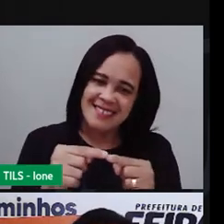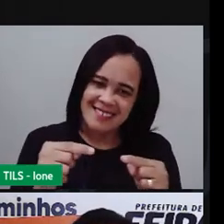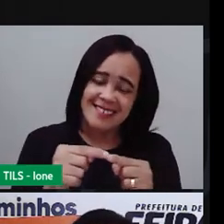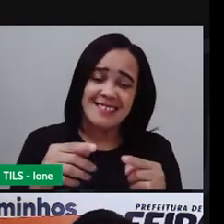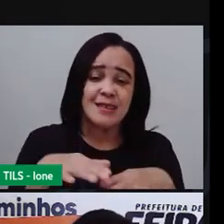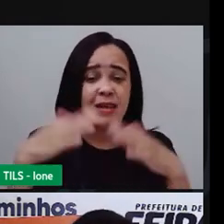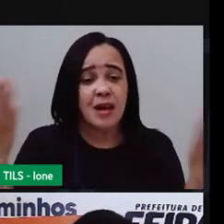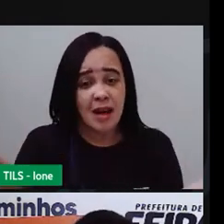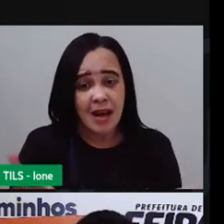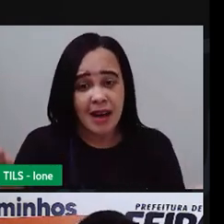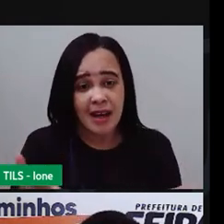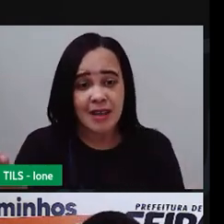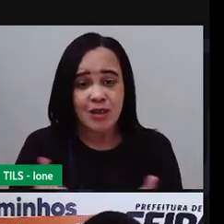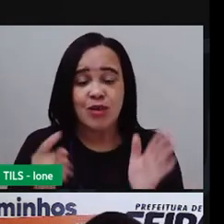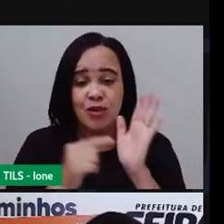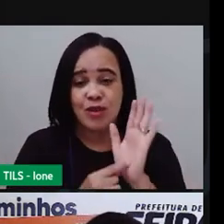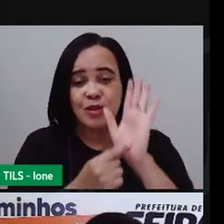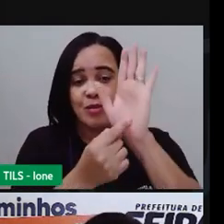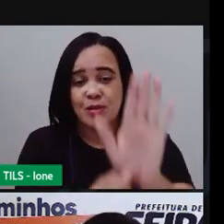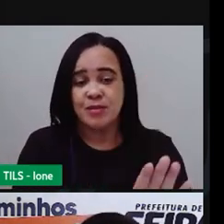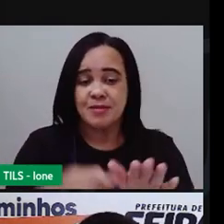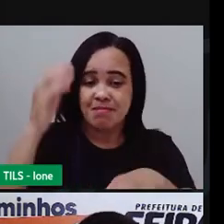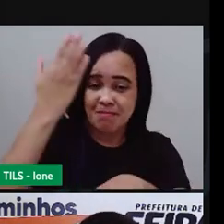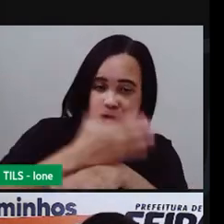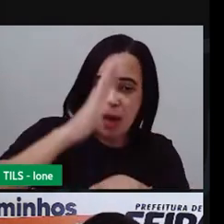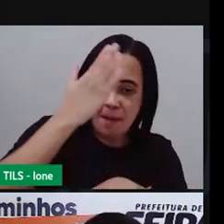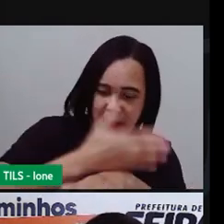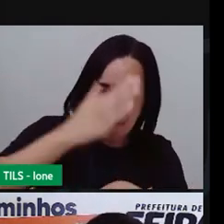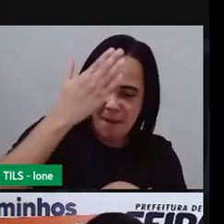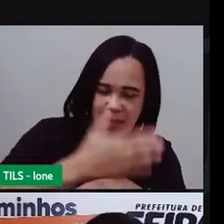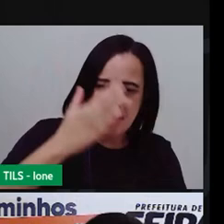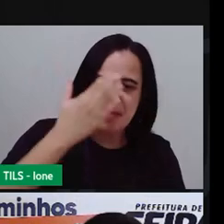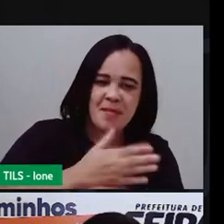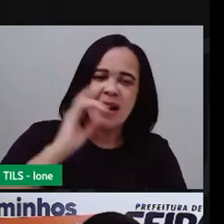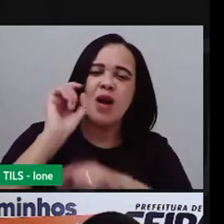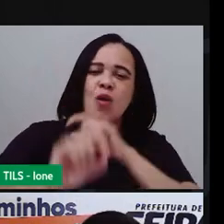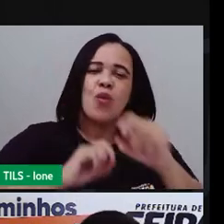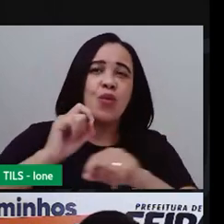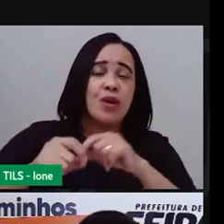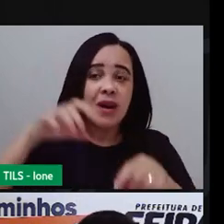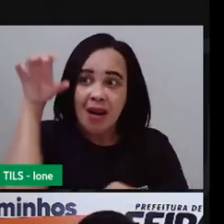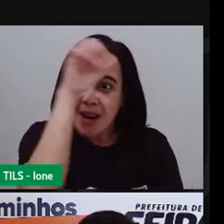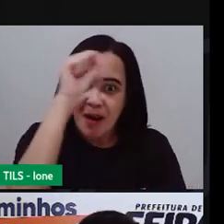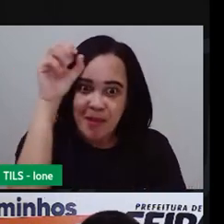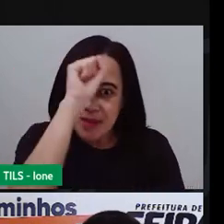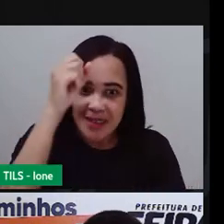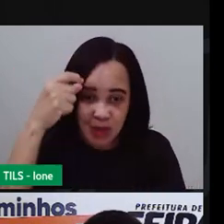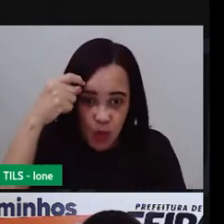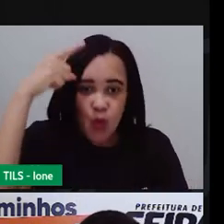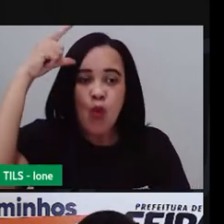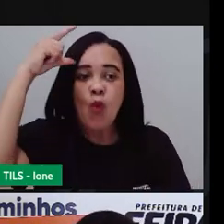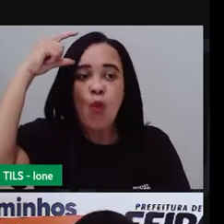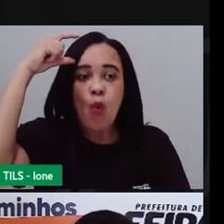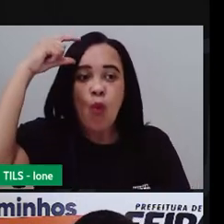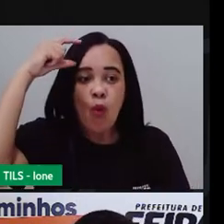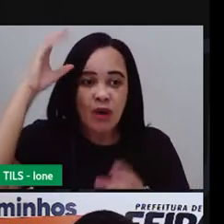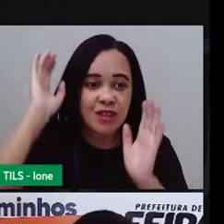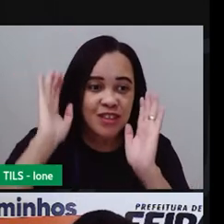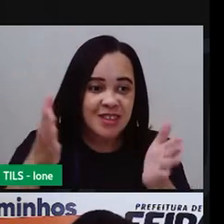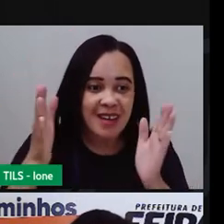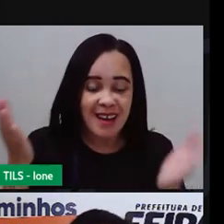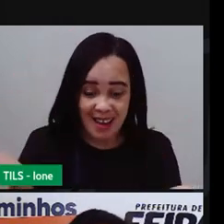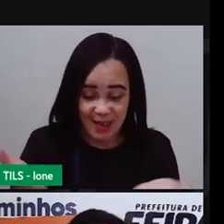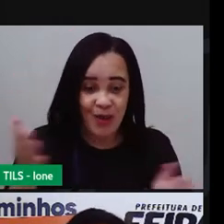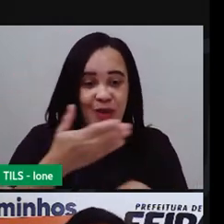agora criançada vou chamar vocês para praticar colocar esse conhecimento que a gente adquiriu aqui na aula em prática